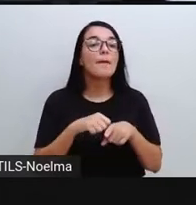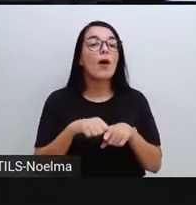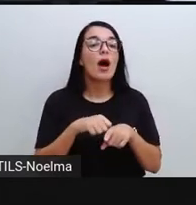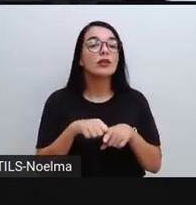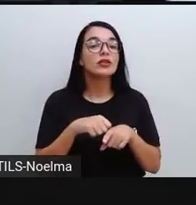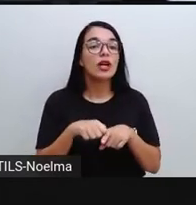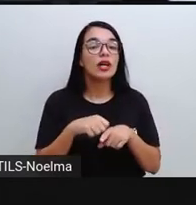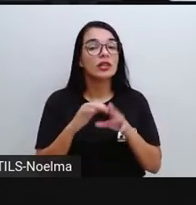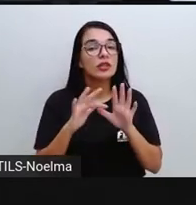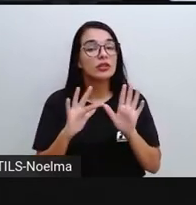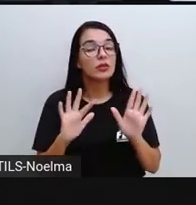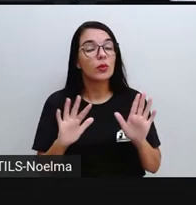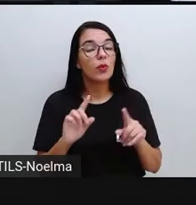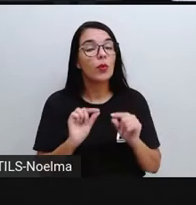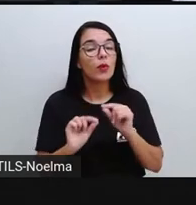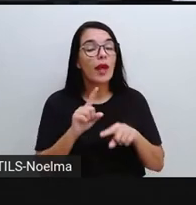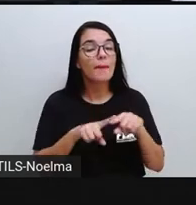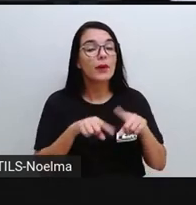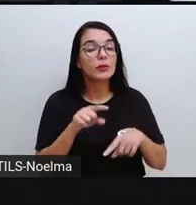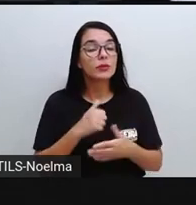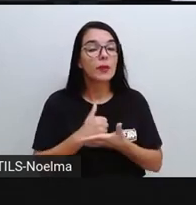qual é a matéria-prima?